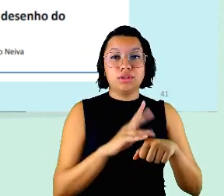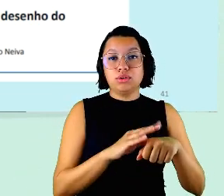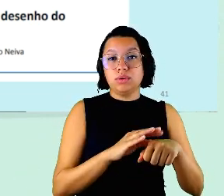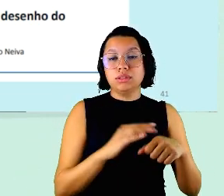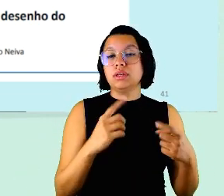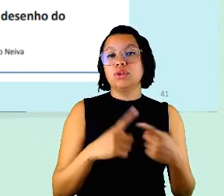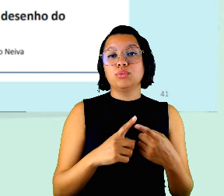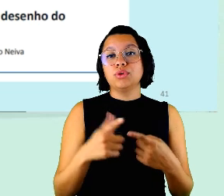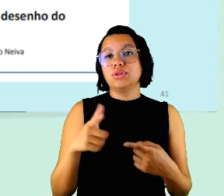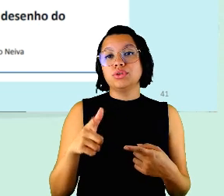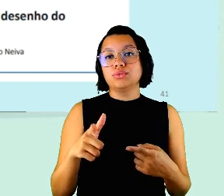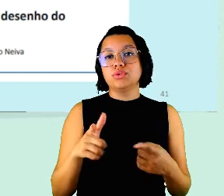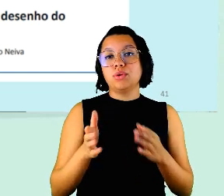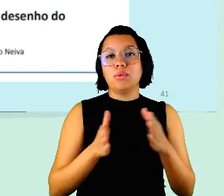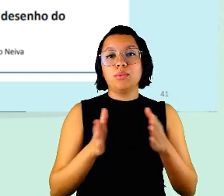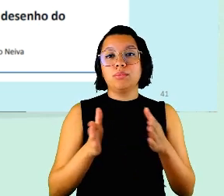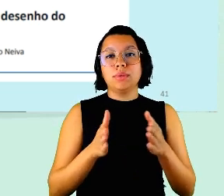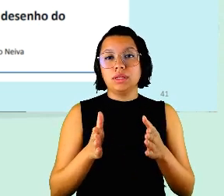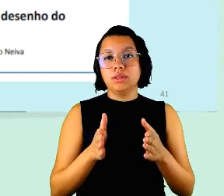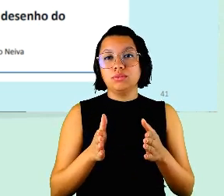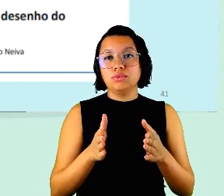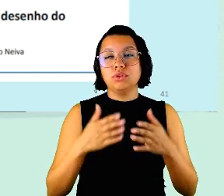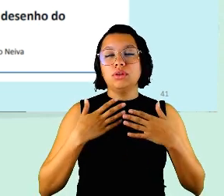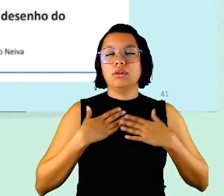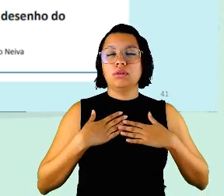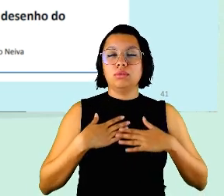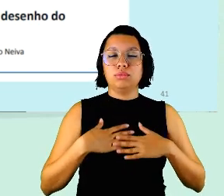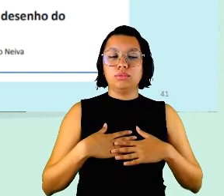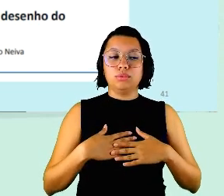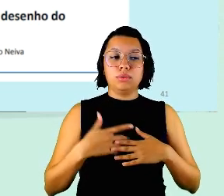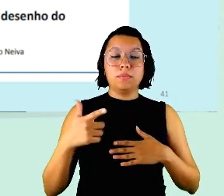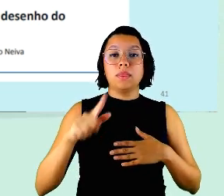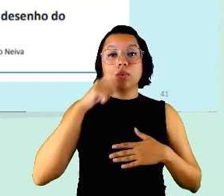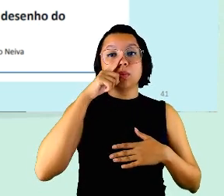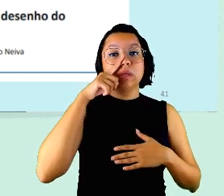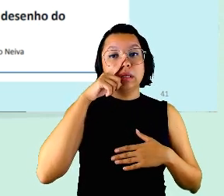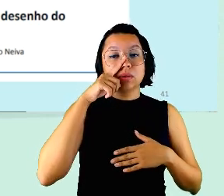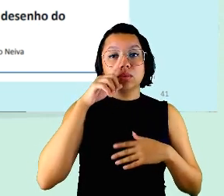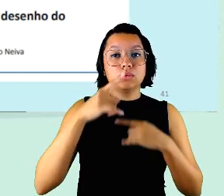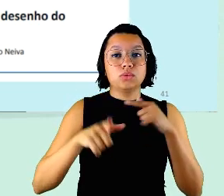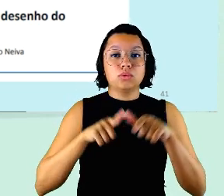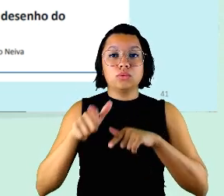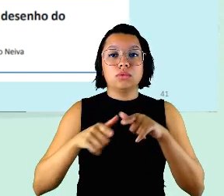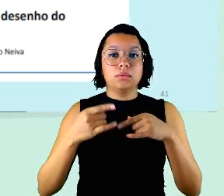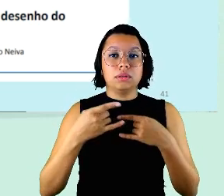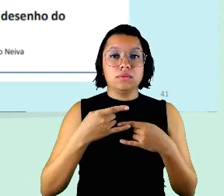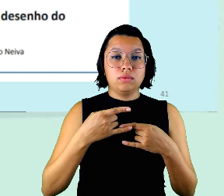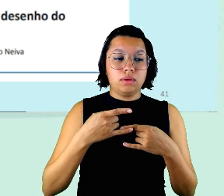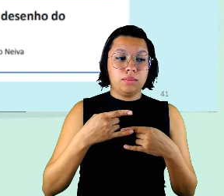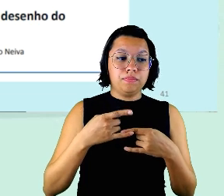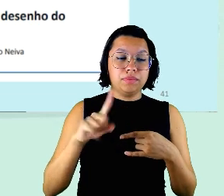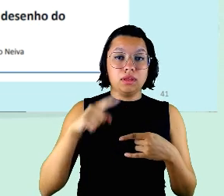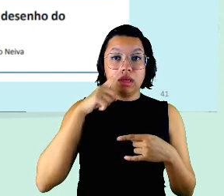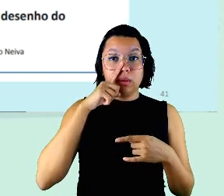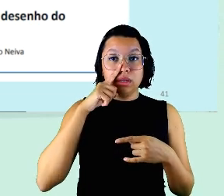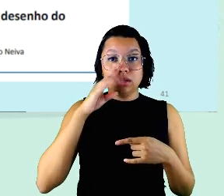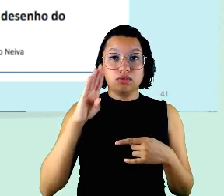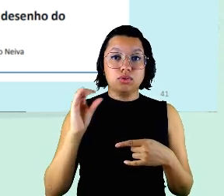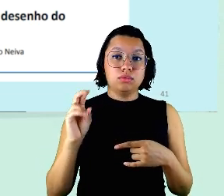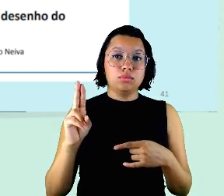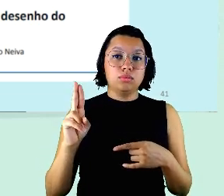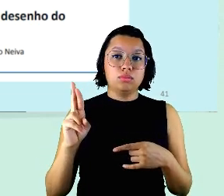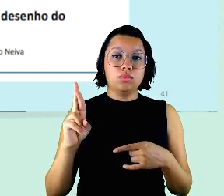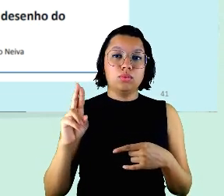não tinham períodos de recuperação outro risco do teletrabalho que já é que é um risco de burnout muito grande